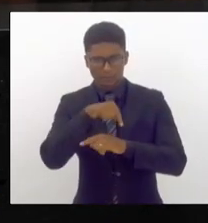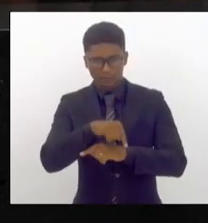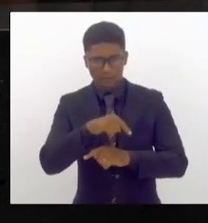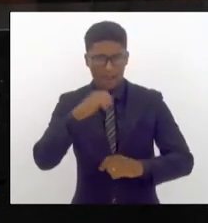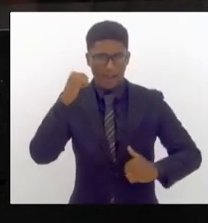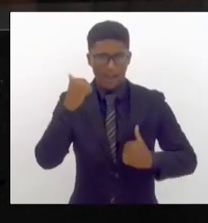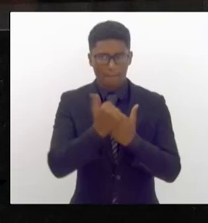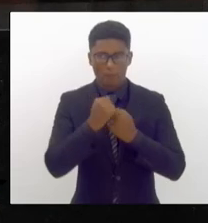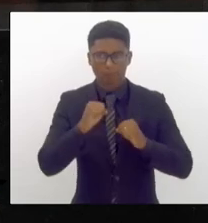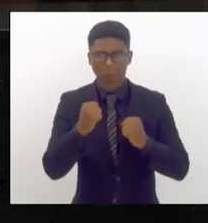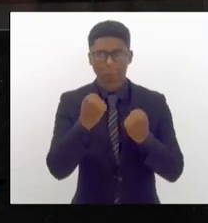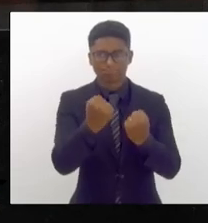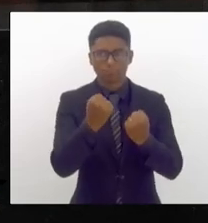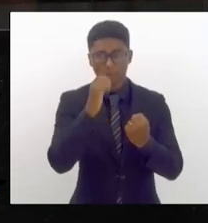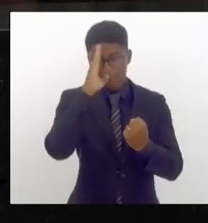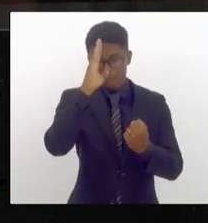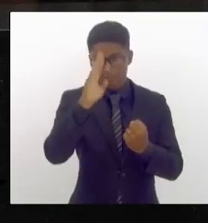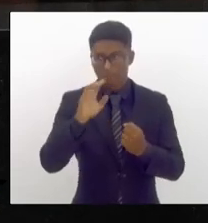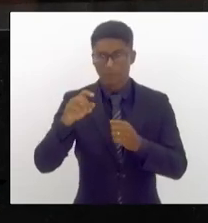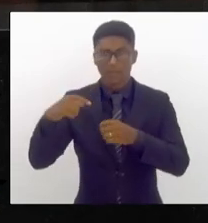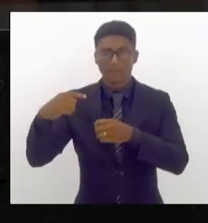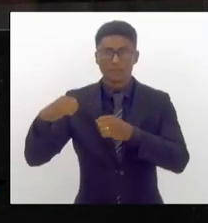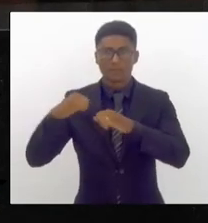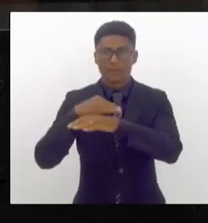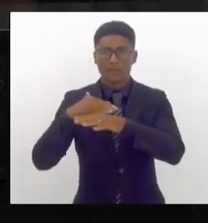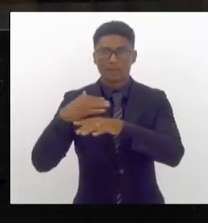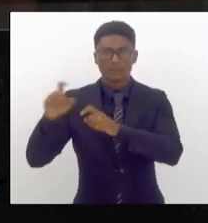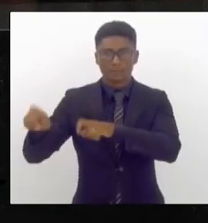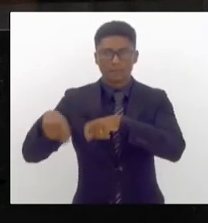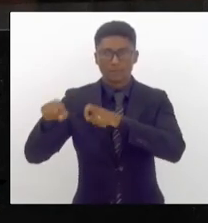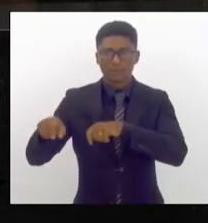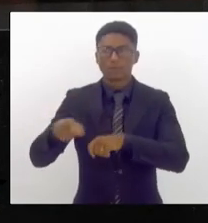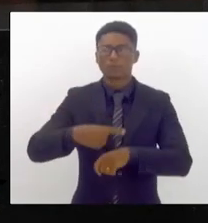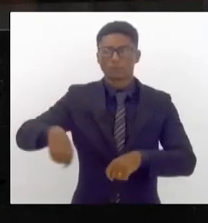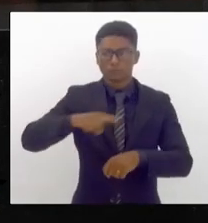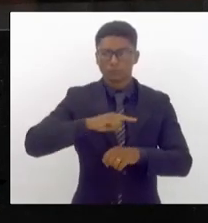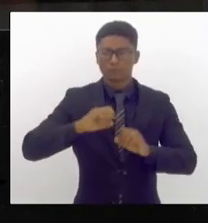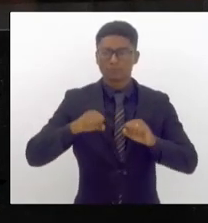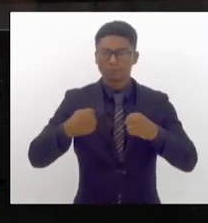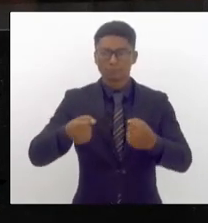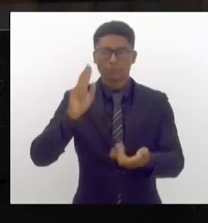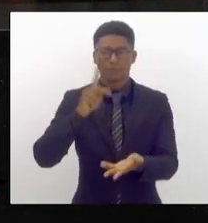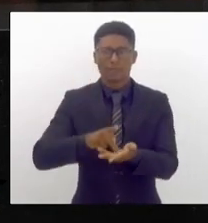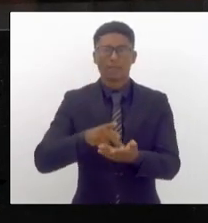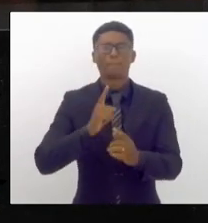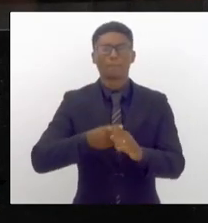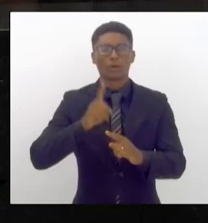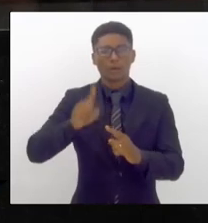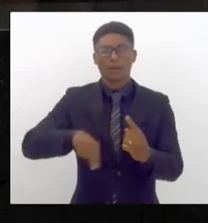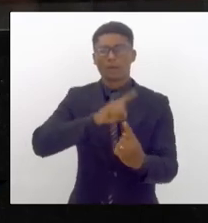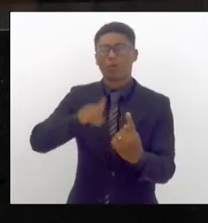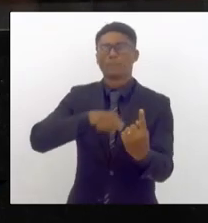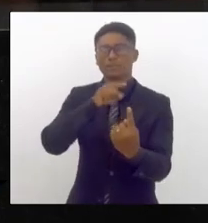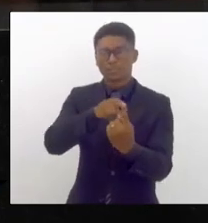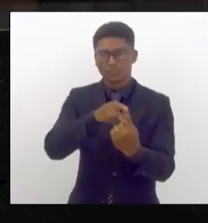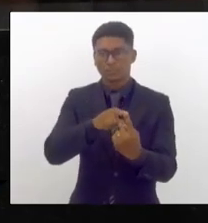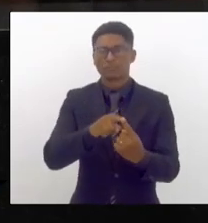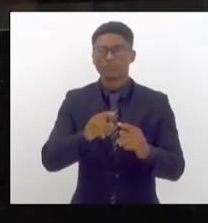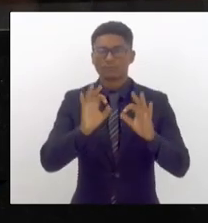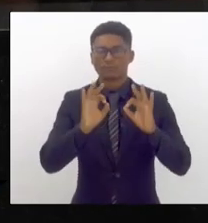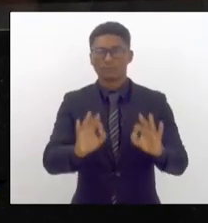interior nós cumpriremos porque esse é o nosso objetivo de estarmos na política